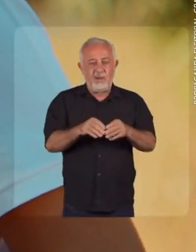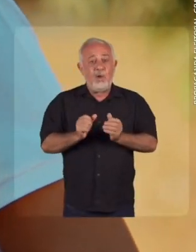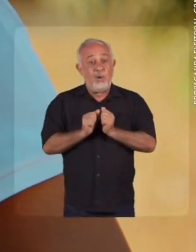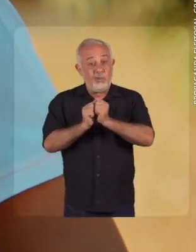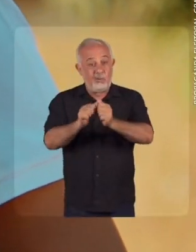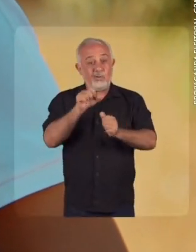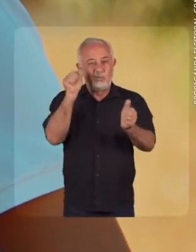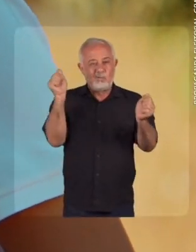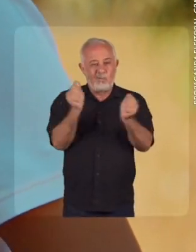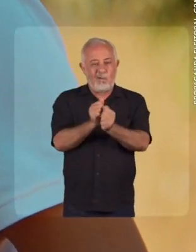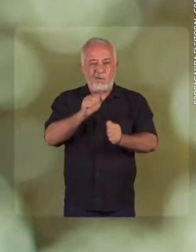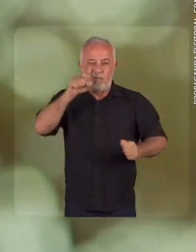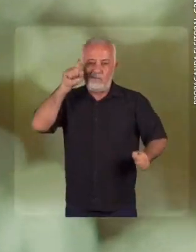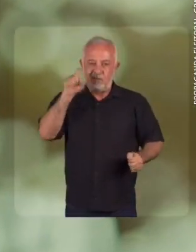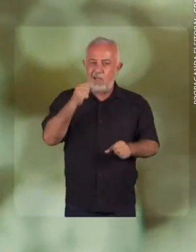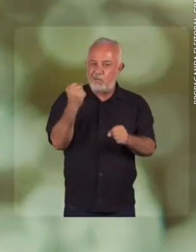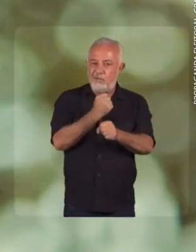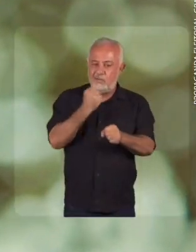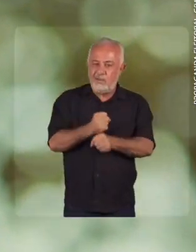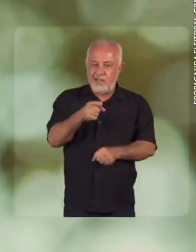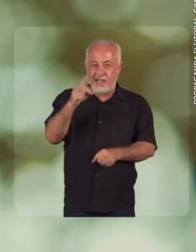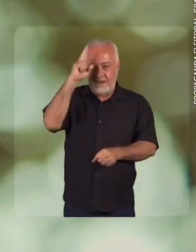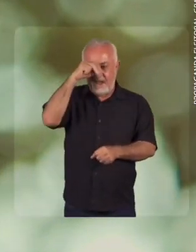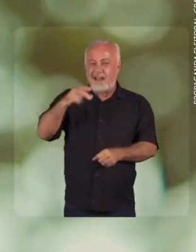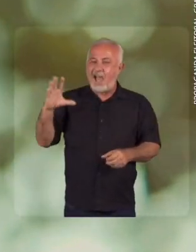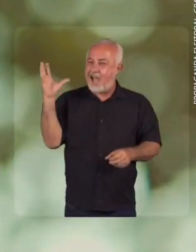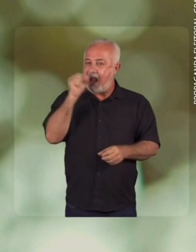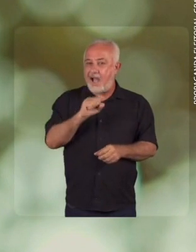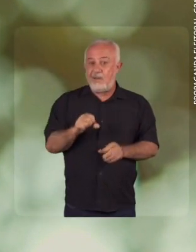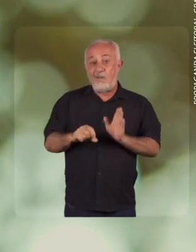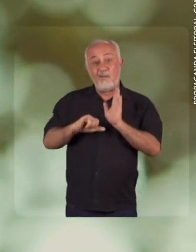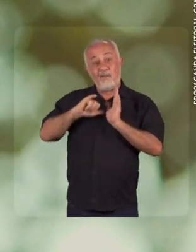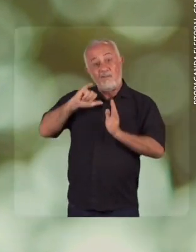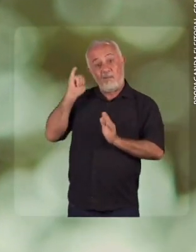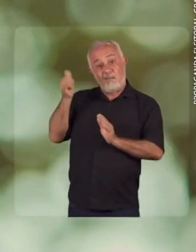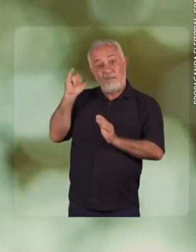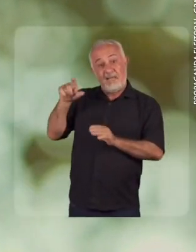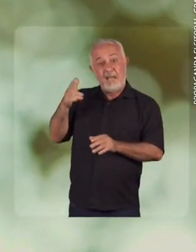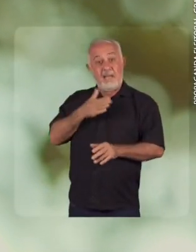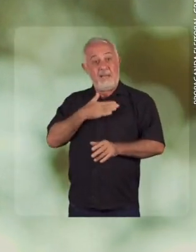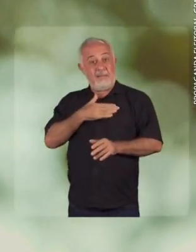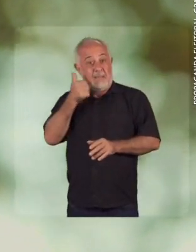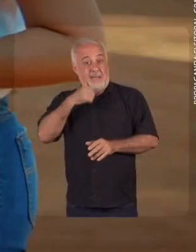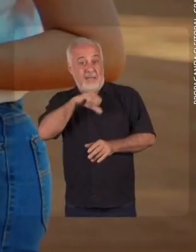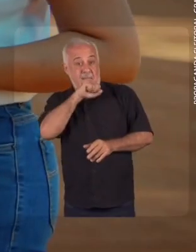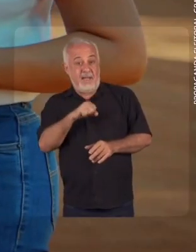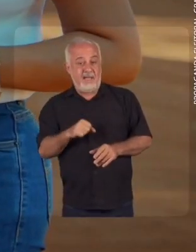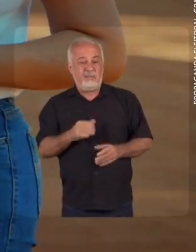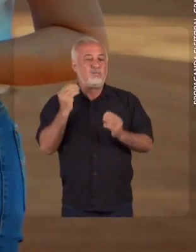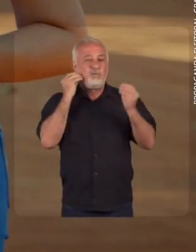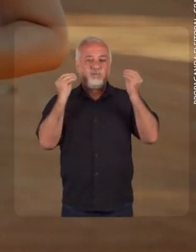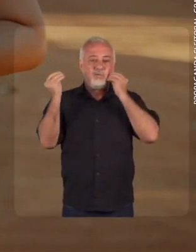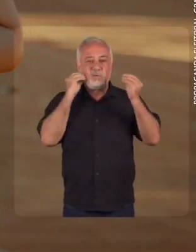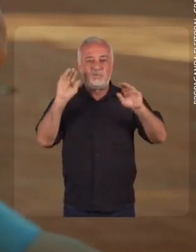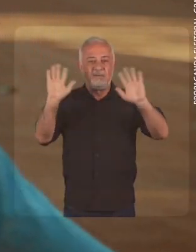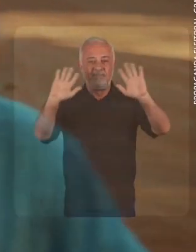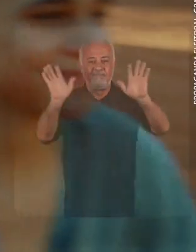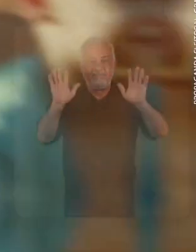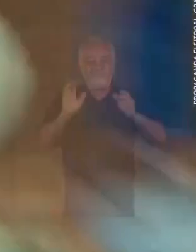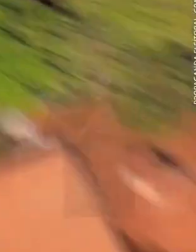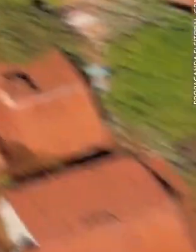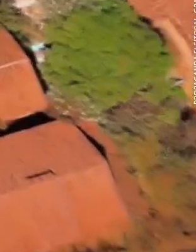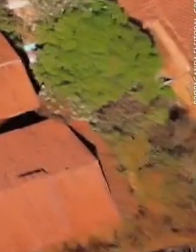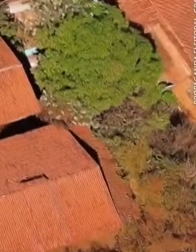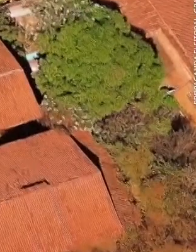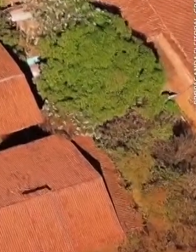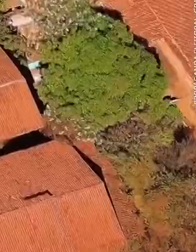Eu quero realizar isso junto com você. Isso aí, Jana. De bota pra moer. Vou correndo contar as novidades pra minha mãe. Tchau, tchau. Vai com Deus, Ricardo. Beijão.